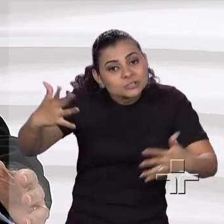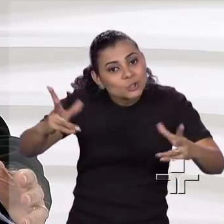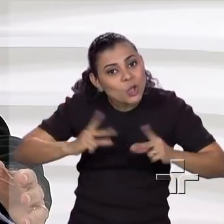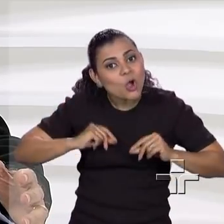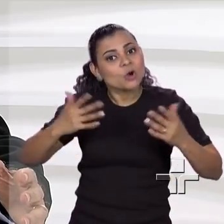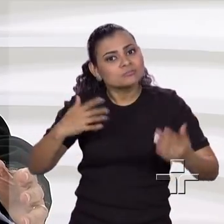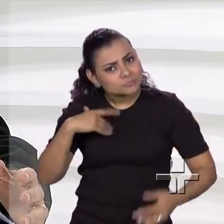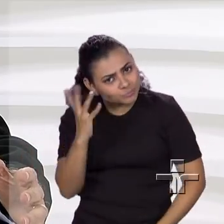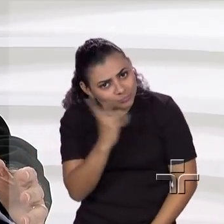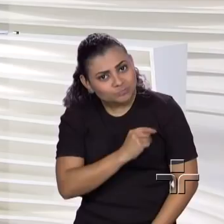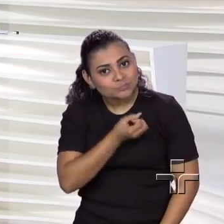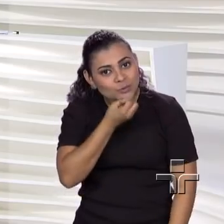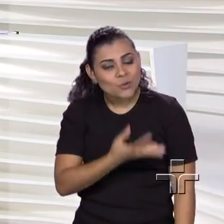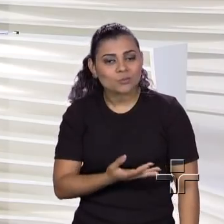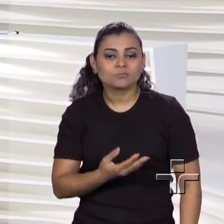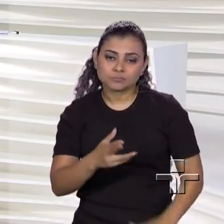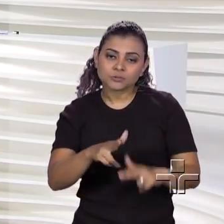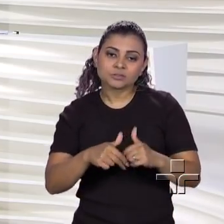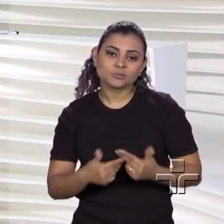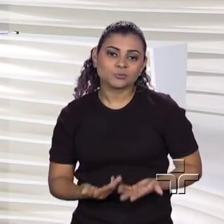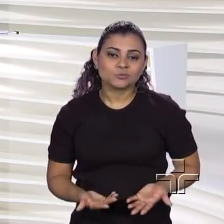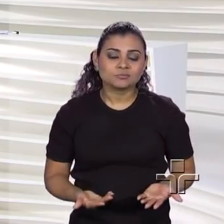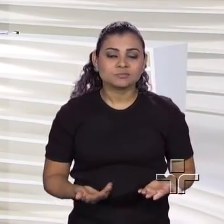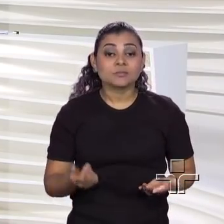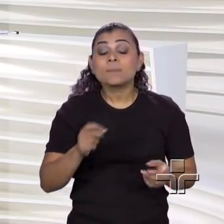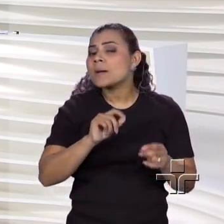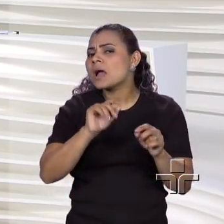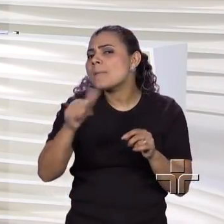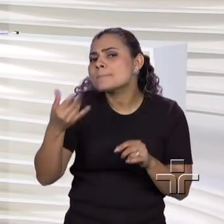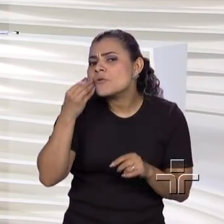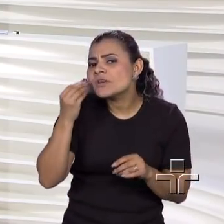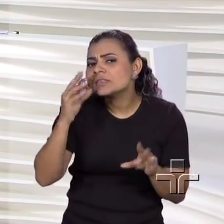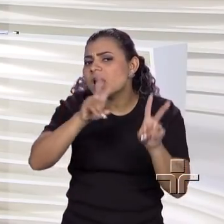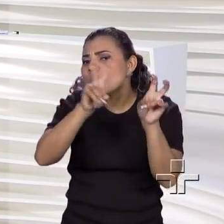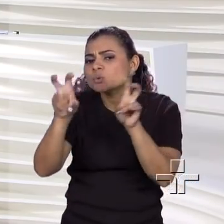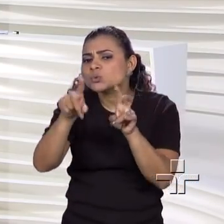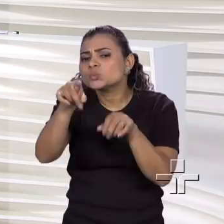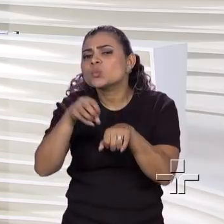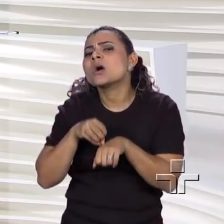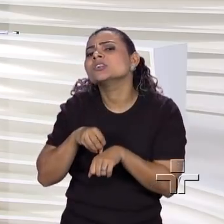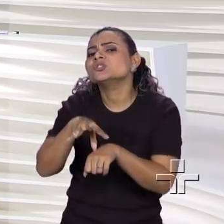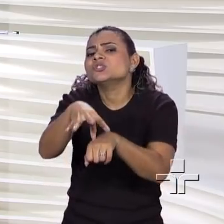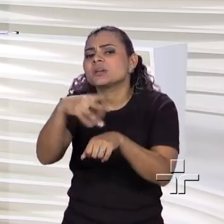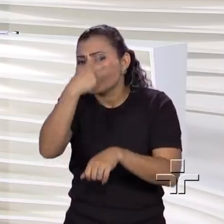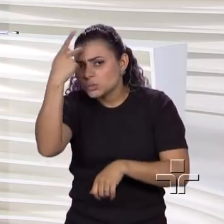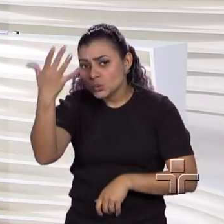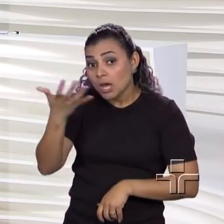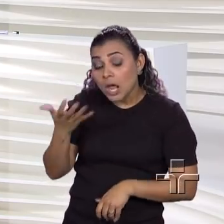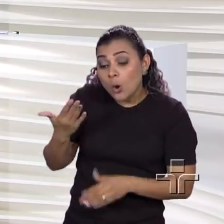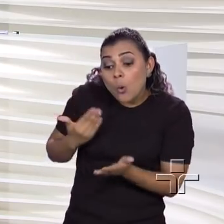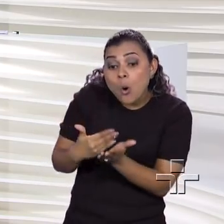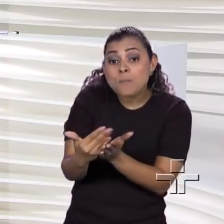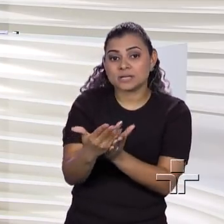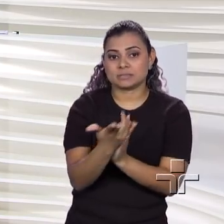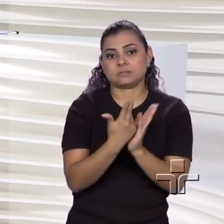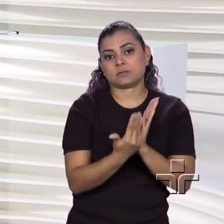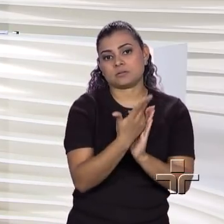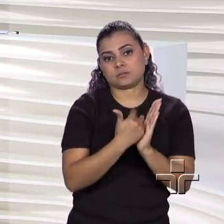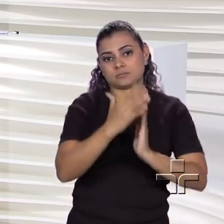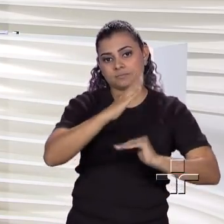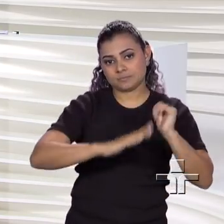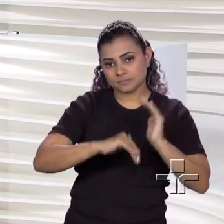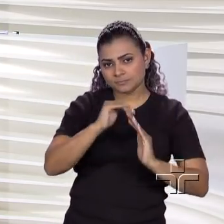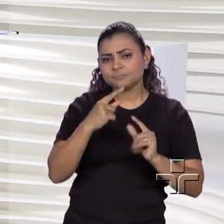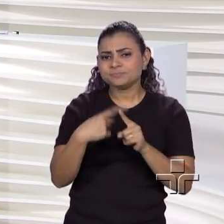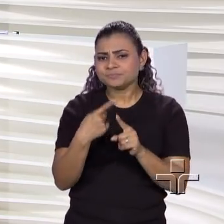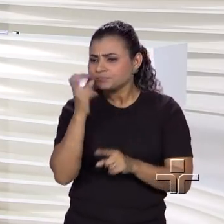Então, aproveitando esse assunto, qual seria a sua dica para quem quer começar na área de desenho? Porque